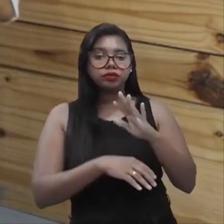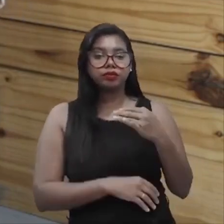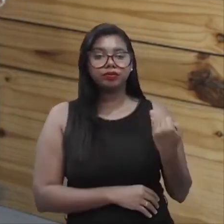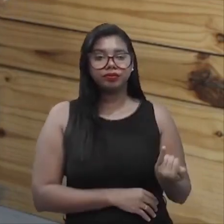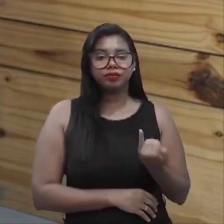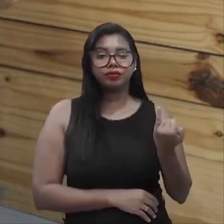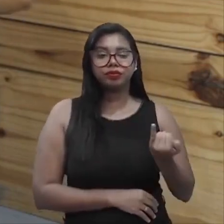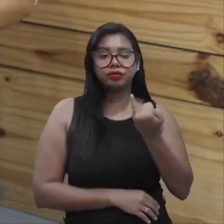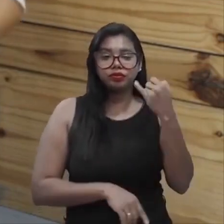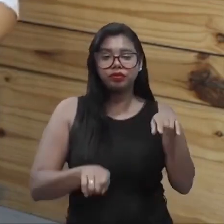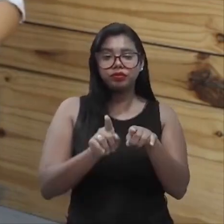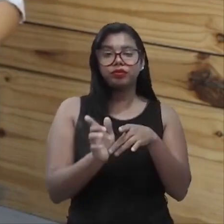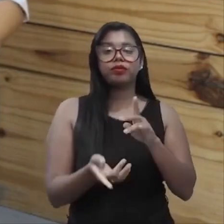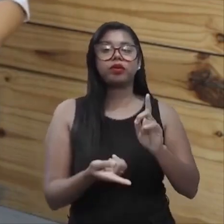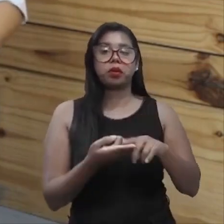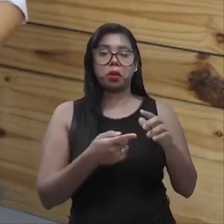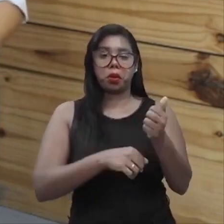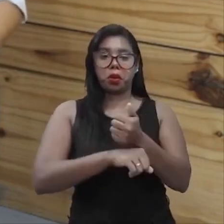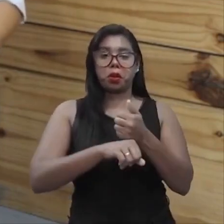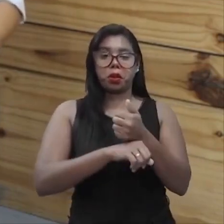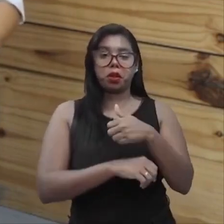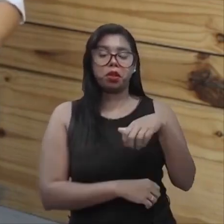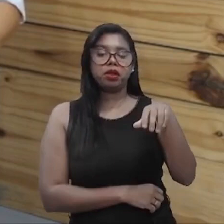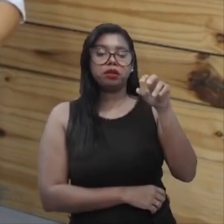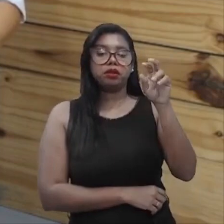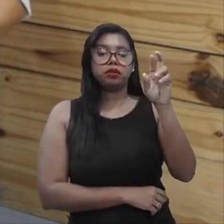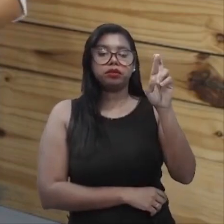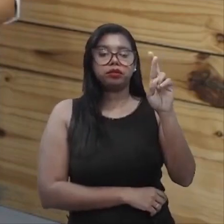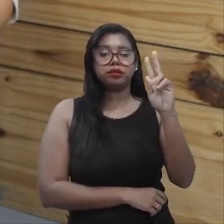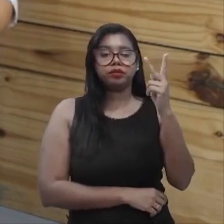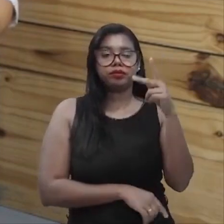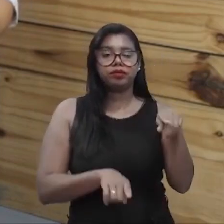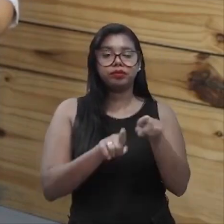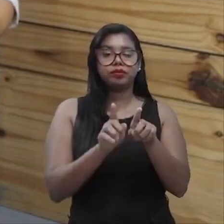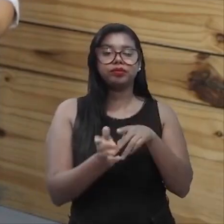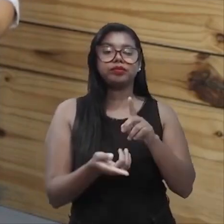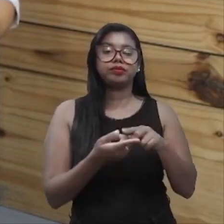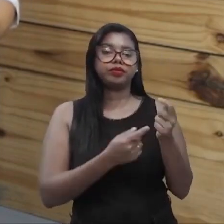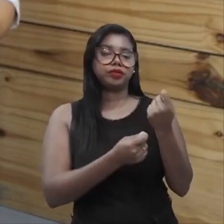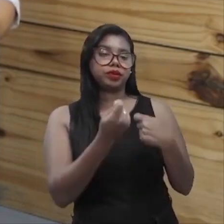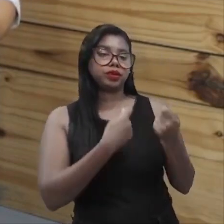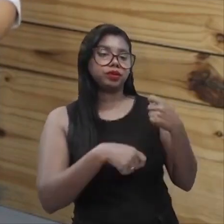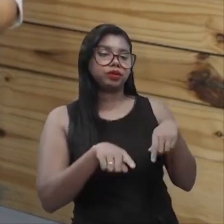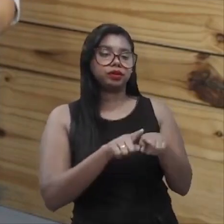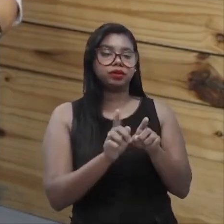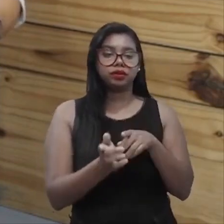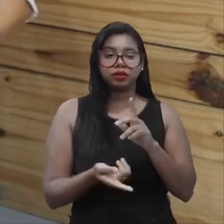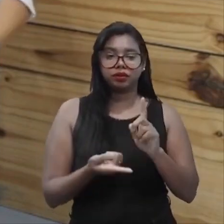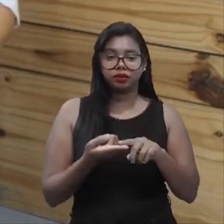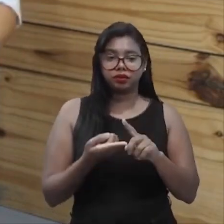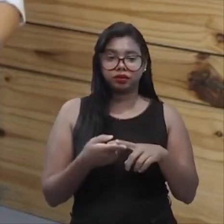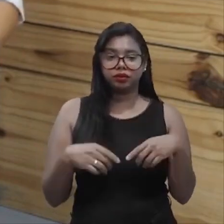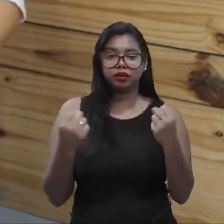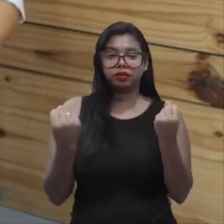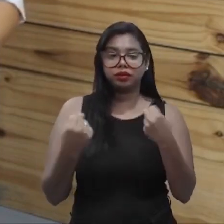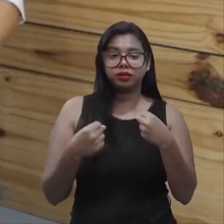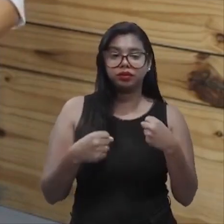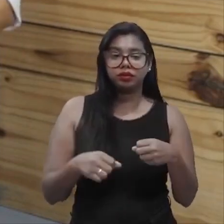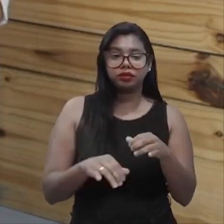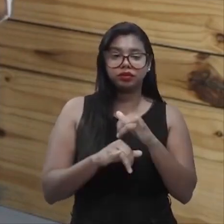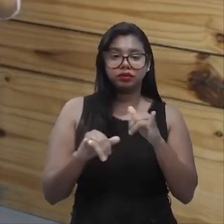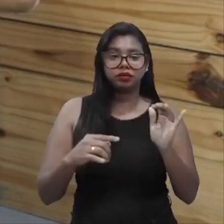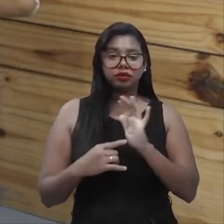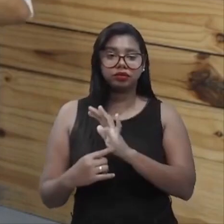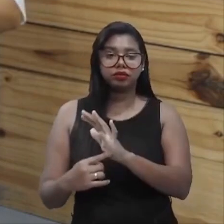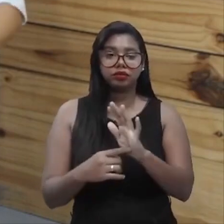professora, que aí o profissional de recursos humanos precisa estar atento. É o profissional da administração também. É preciso que isso seja dito. É trazer